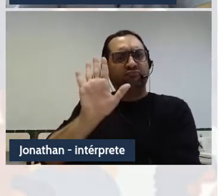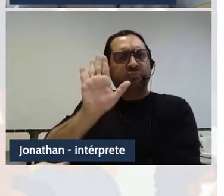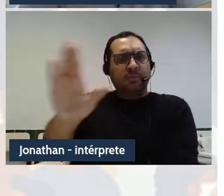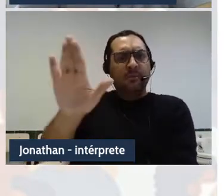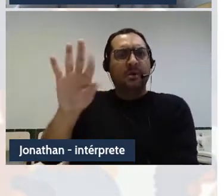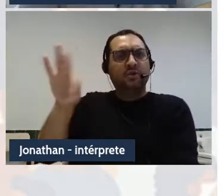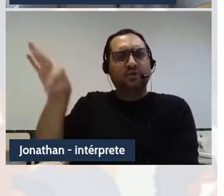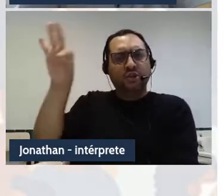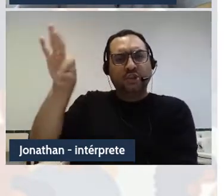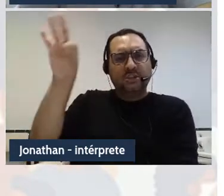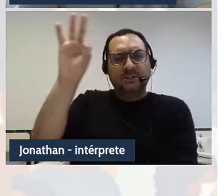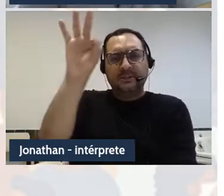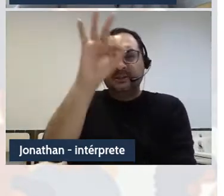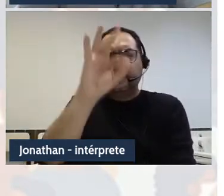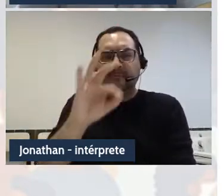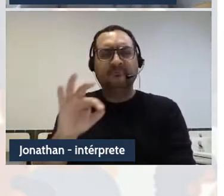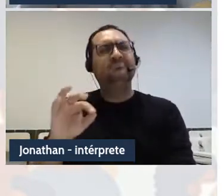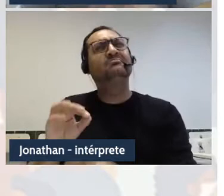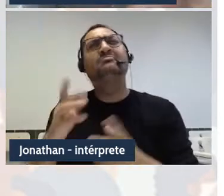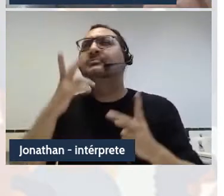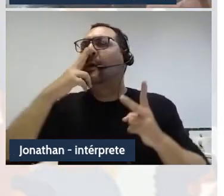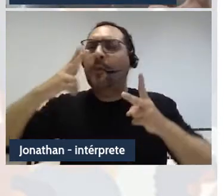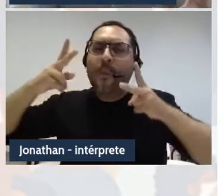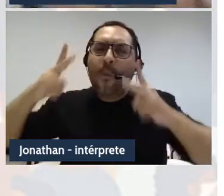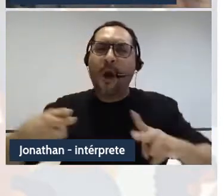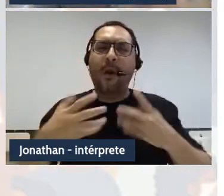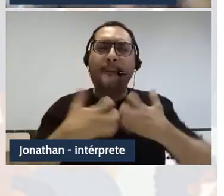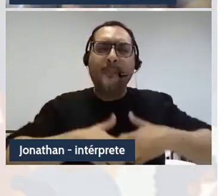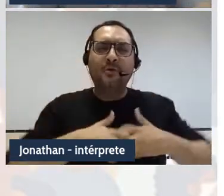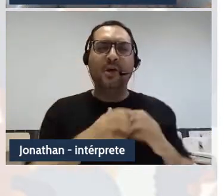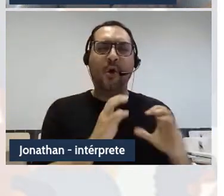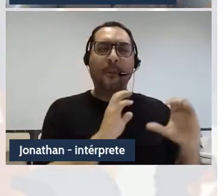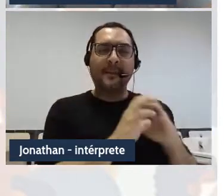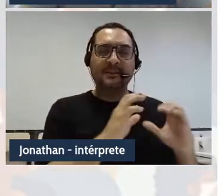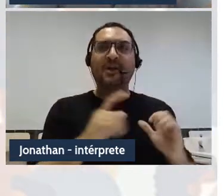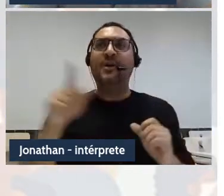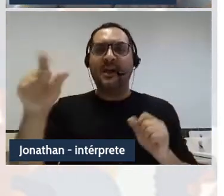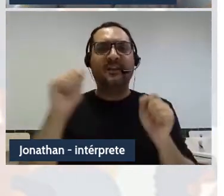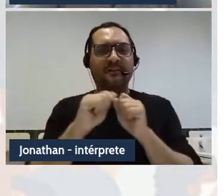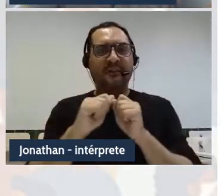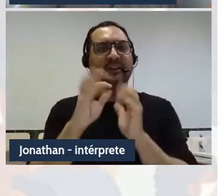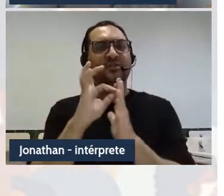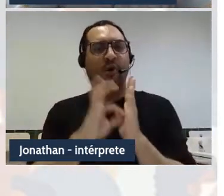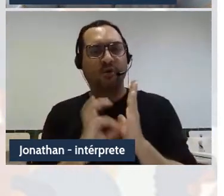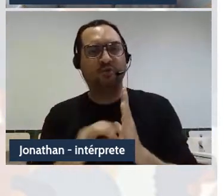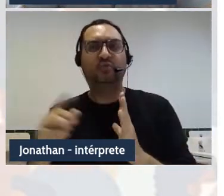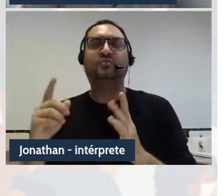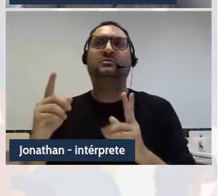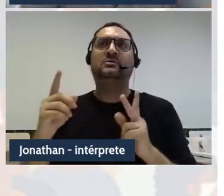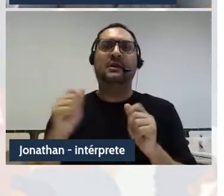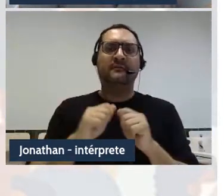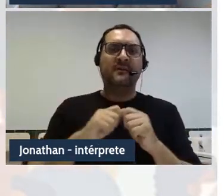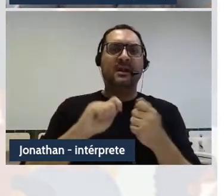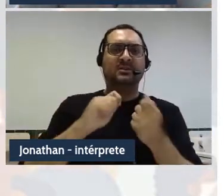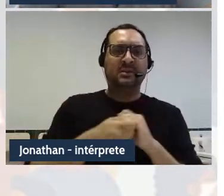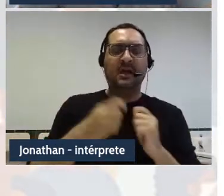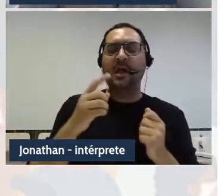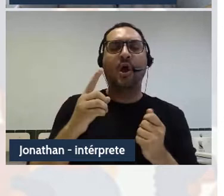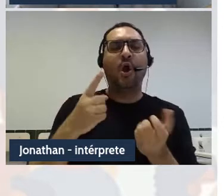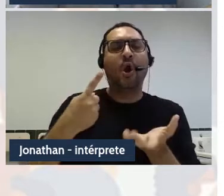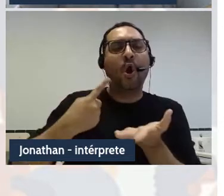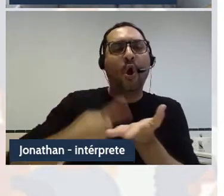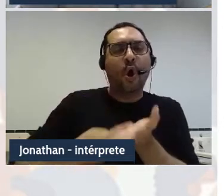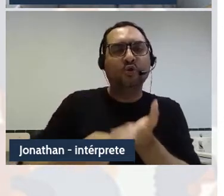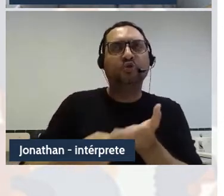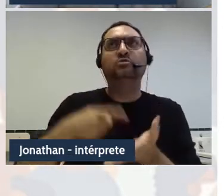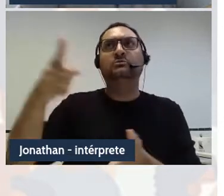dos modelos lineares de comunicação pela codificação e decodificação de sinais. Isso, contudo, permite